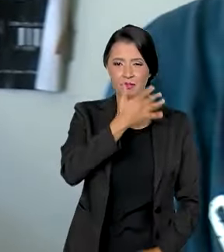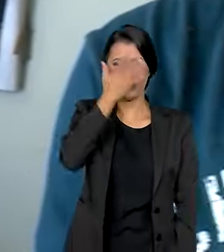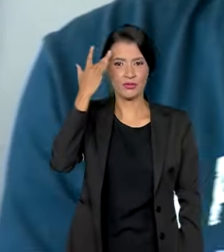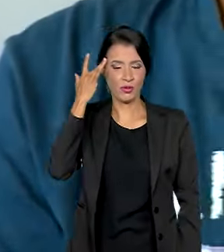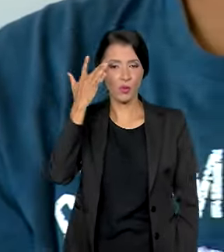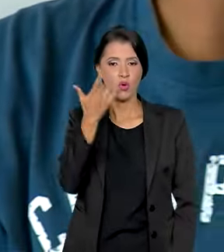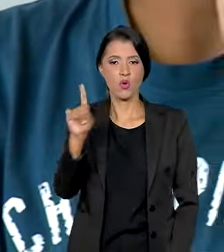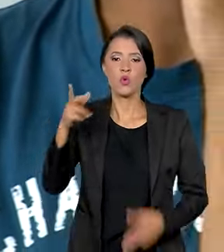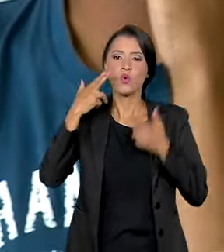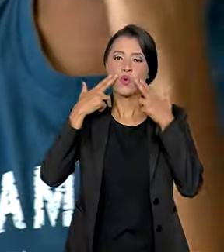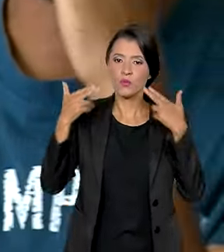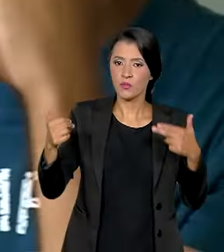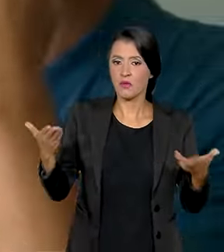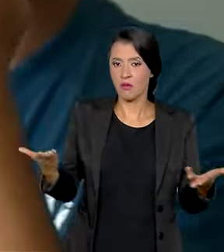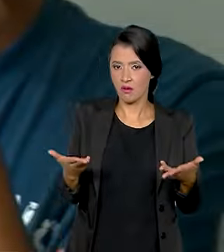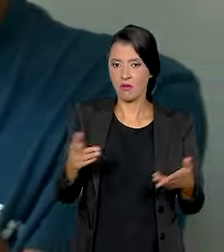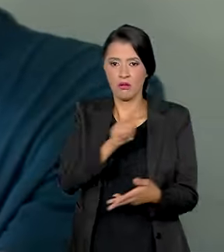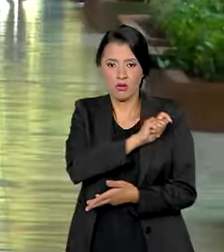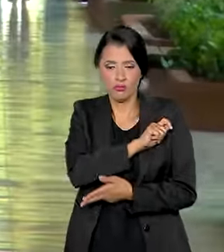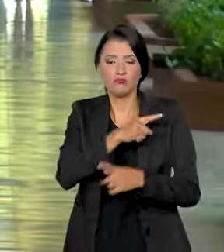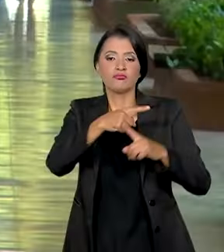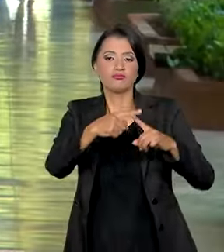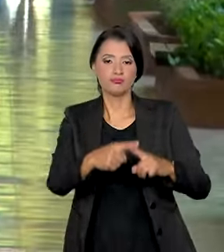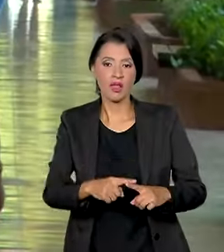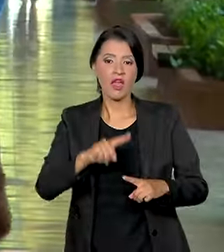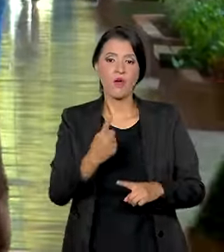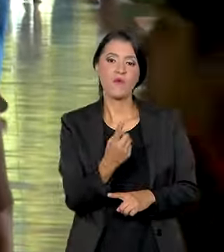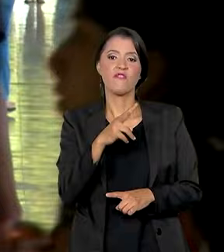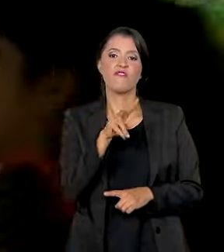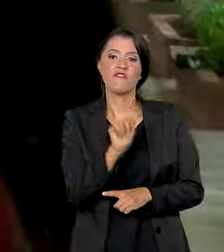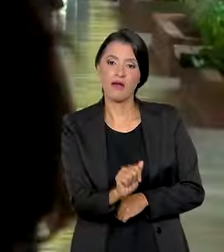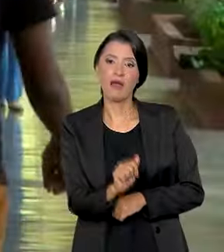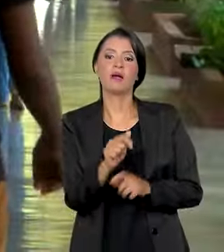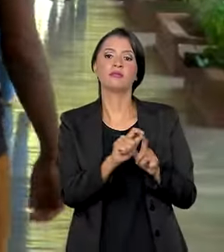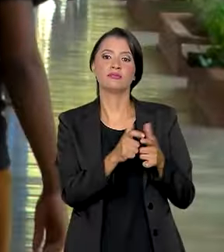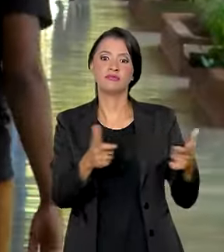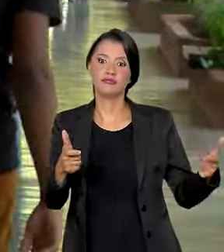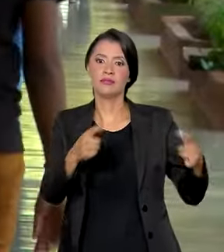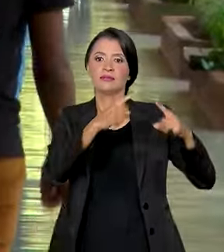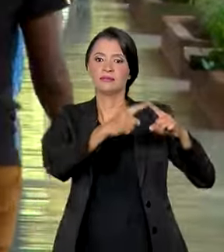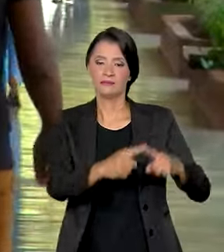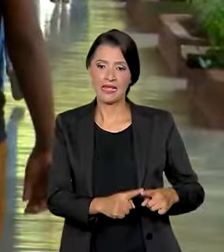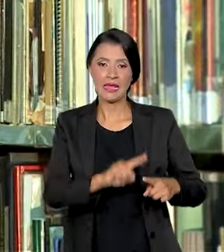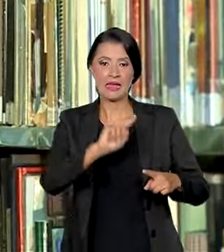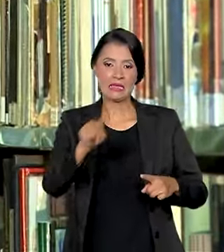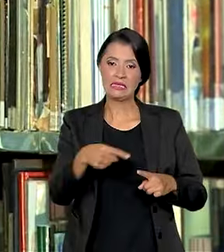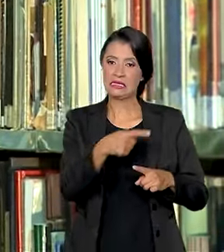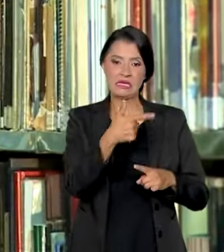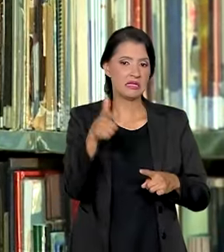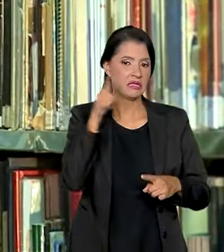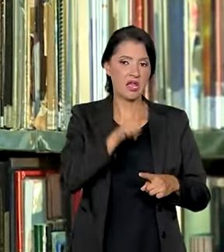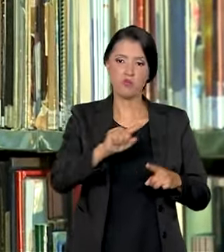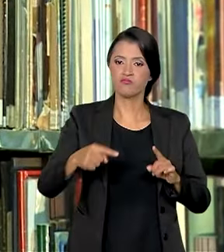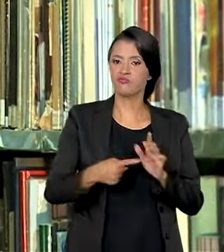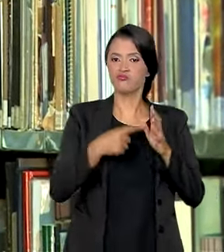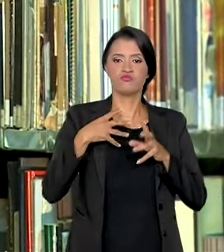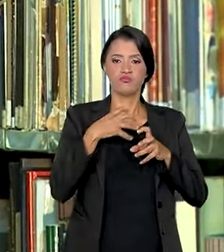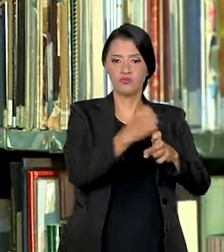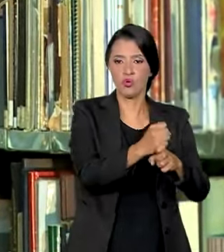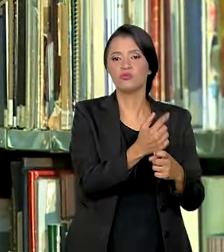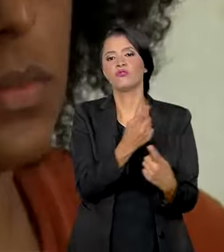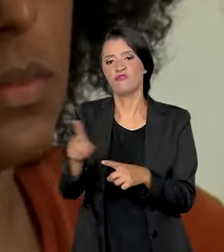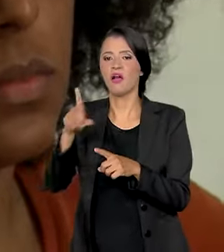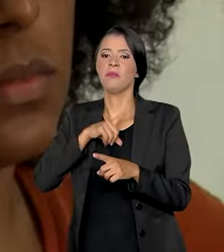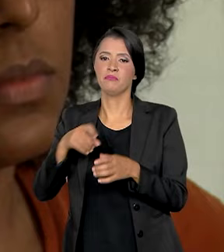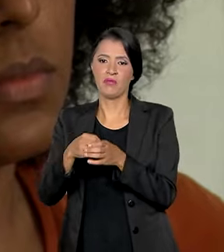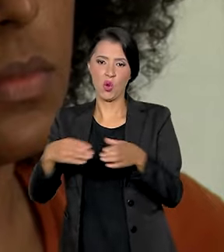Outra novidade é que agora o aluno vai disputar uma vaga primeiro na ampla concorrência. Se não tiver pontuação,